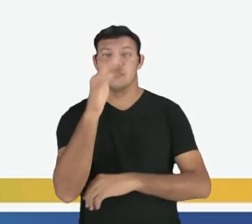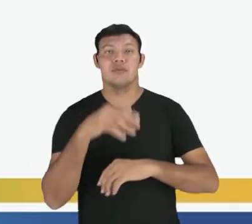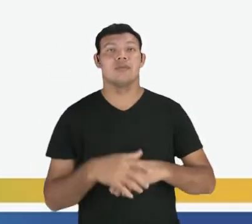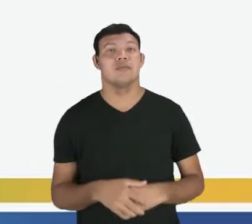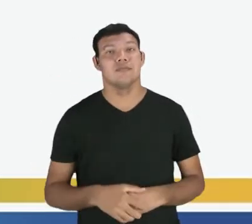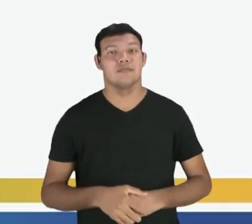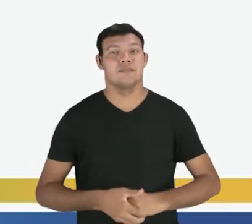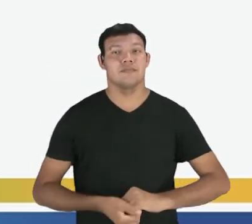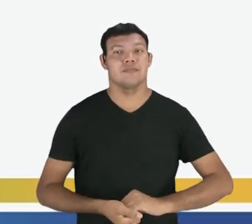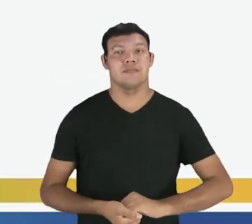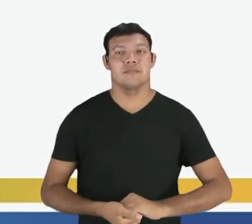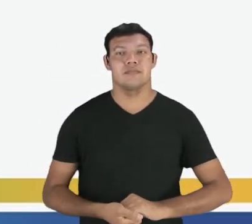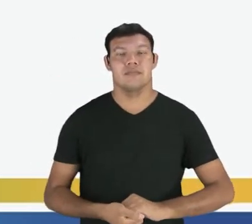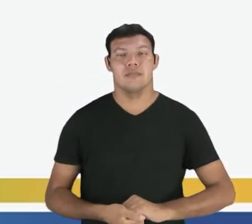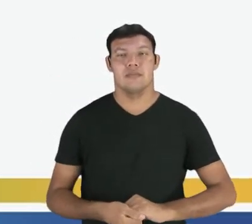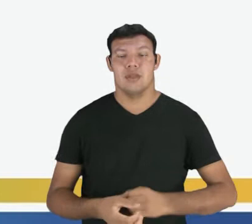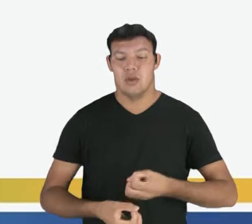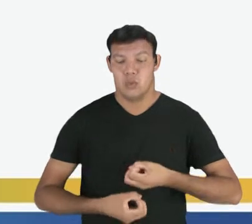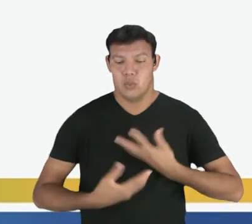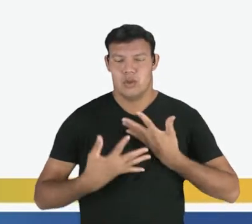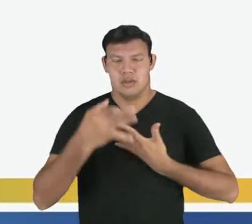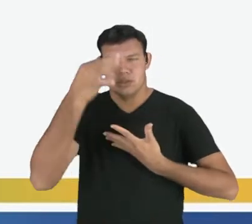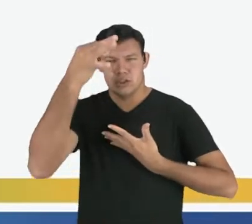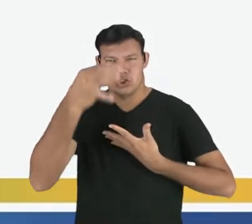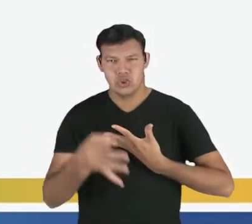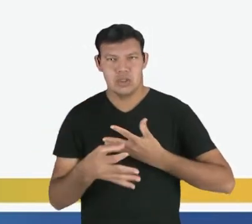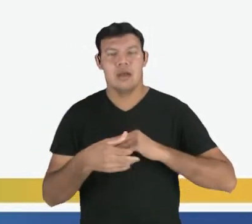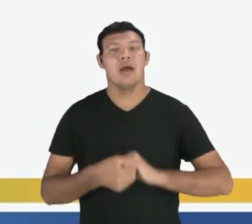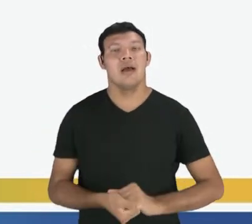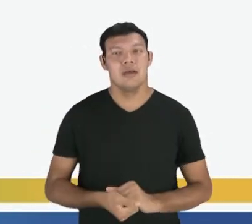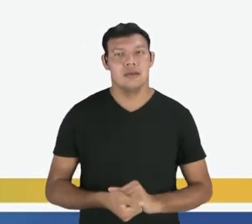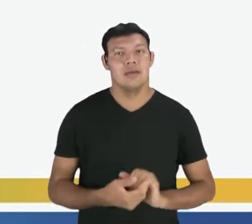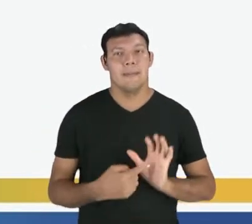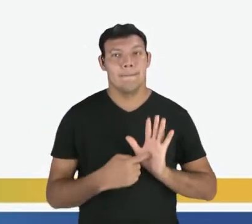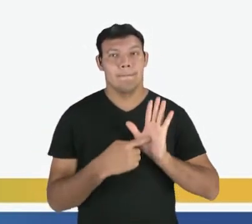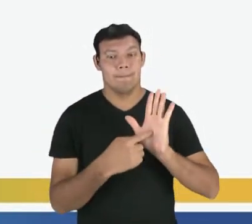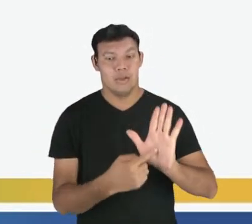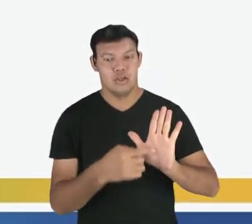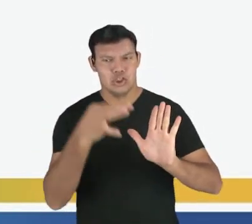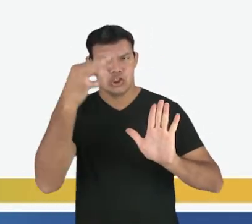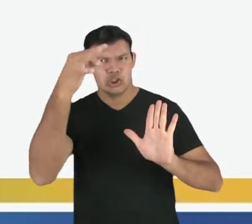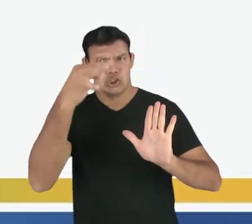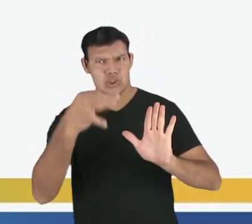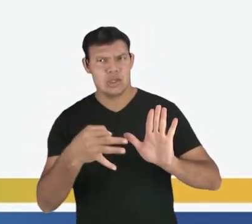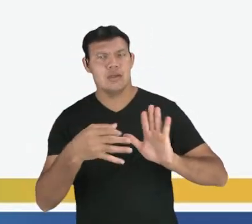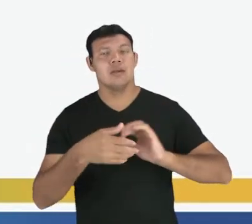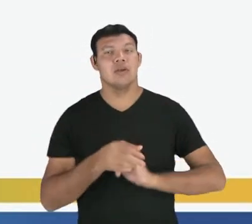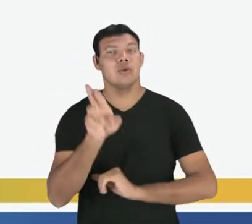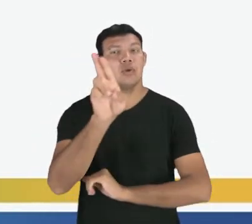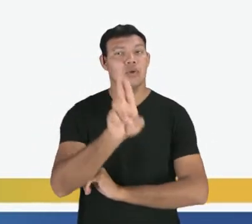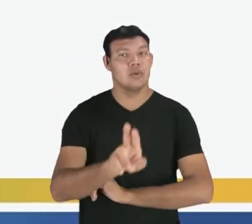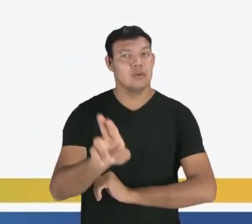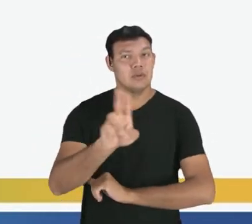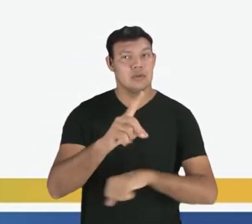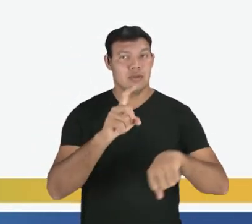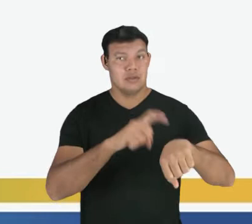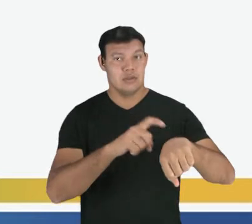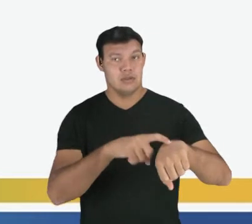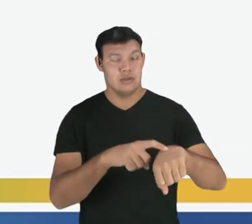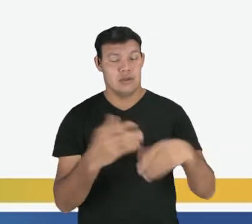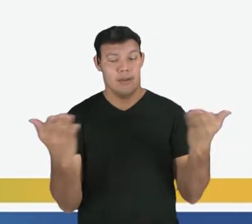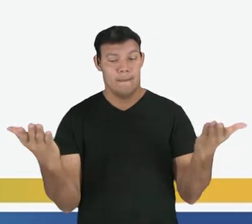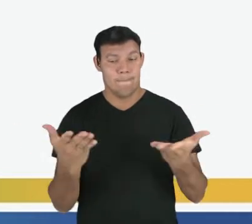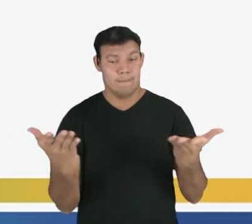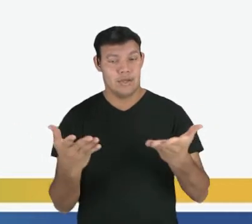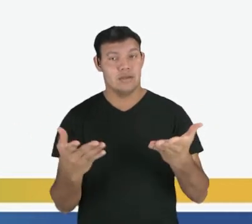modo indicativo. Quando você expressa certeza, você pode expressar certeza utilizando o tempo presente